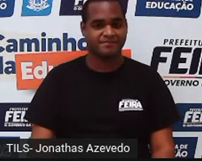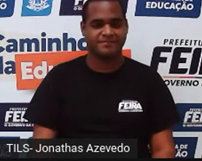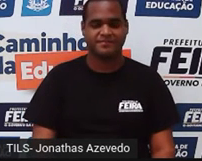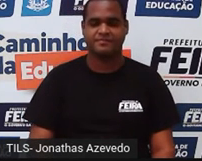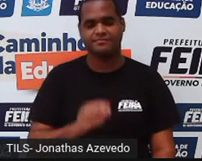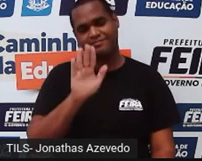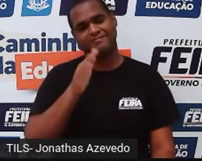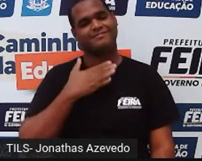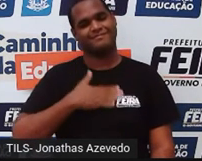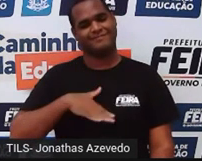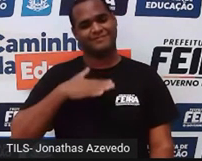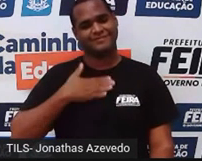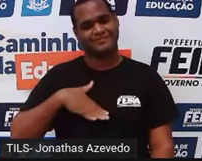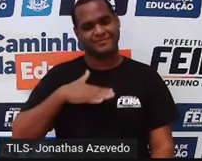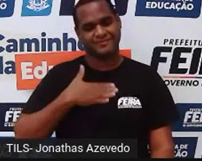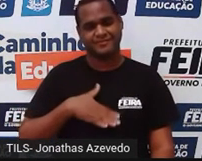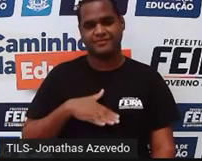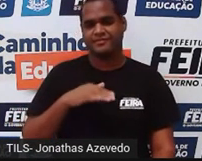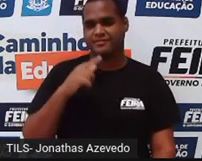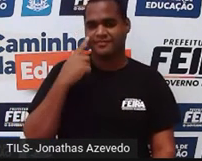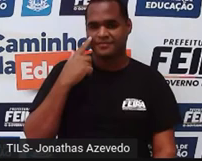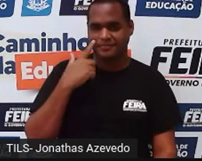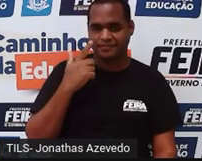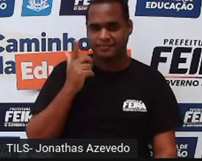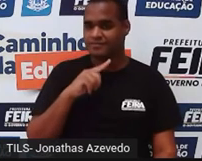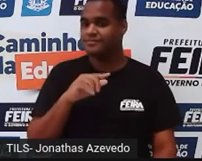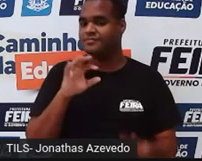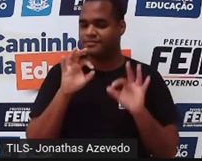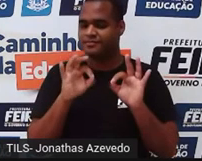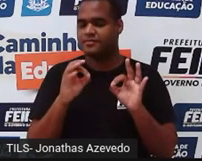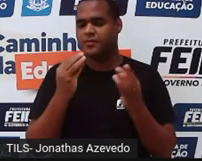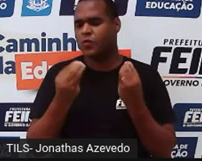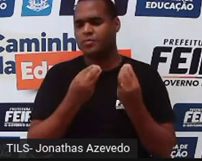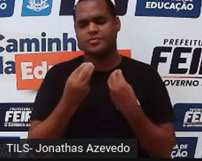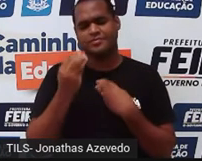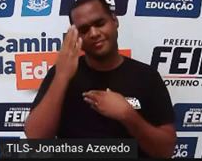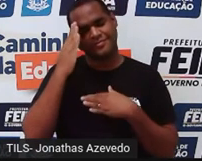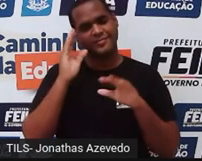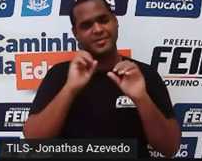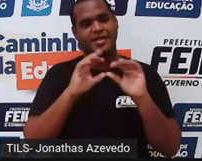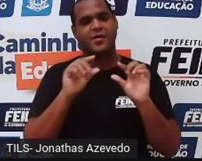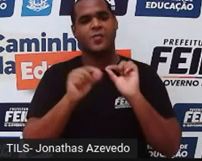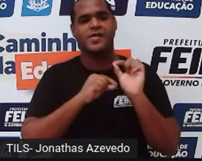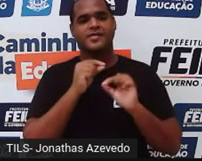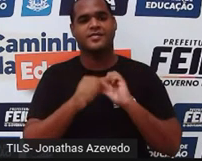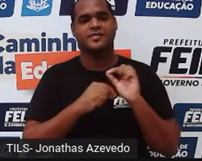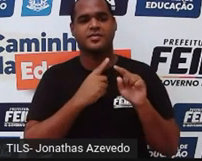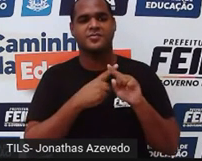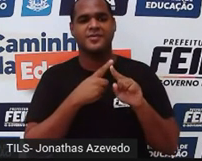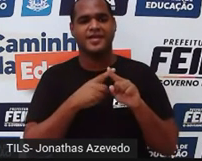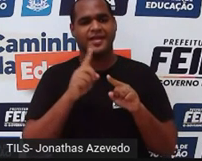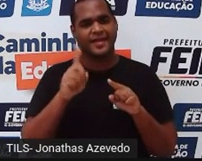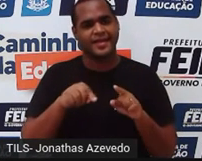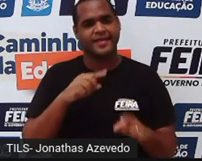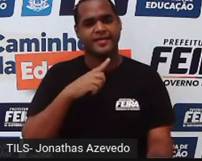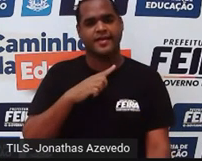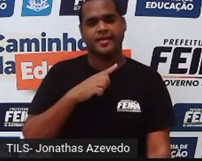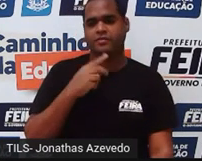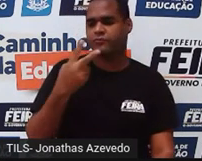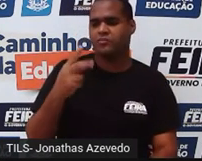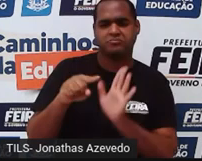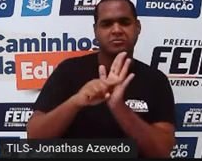calma, né? Vamos conferir, vamos entender por que que essa conta dá 2 negativo. Olha só.